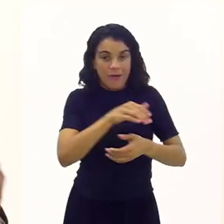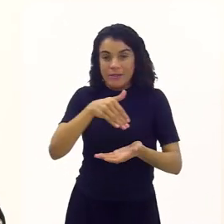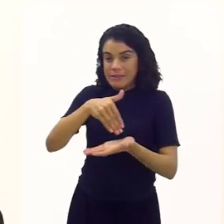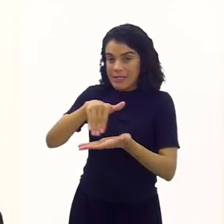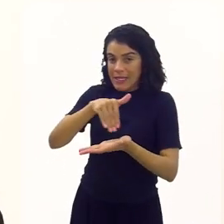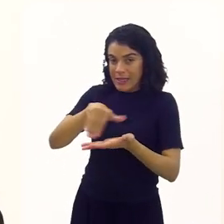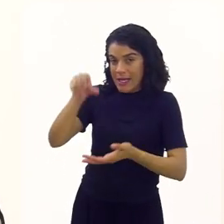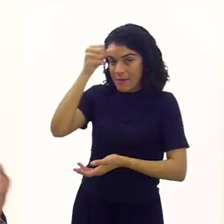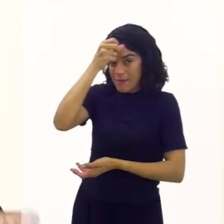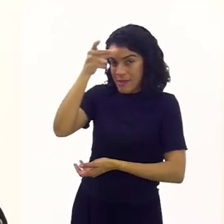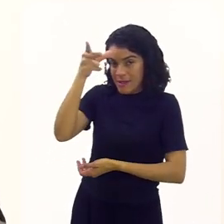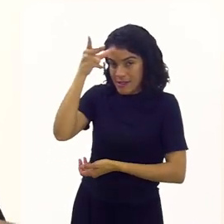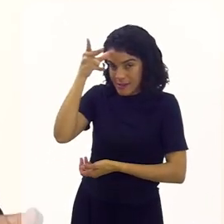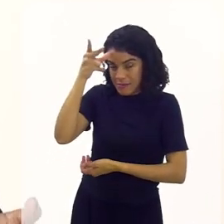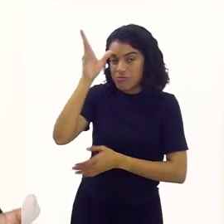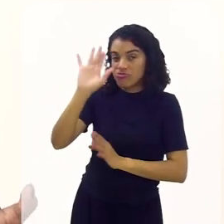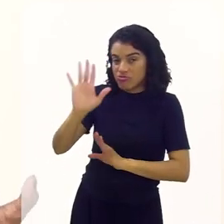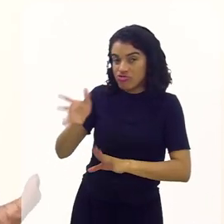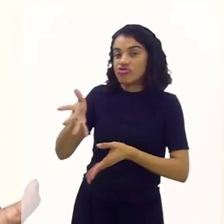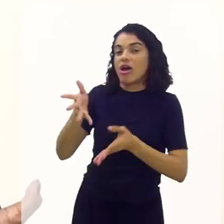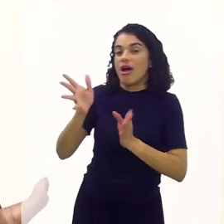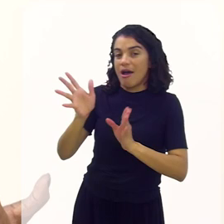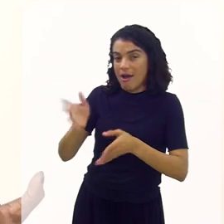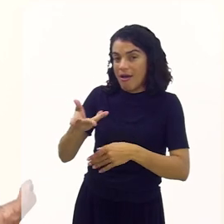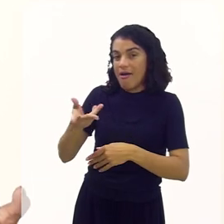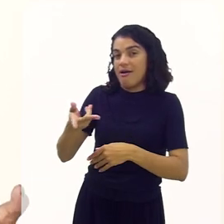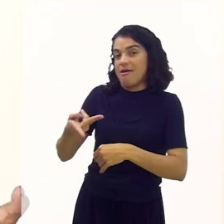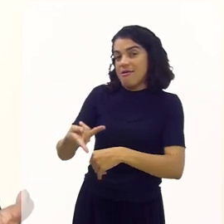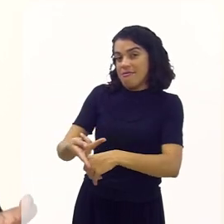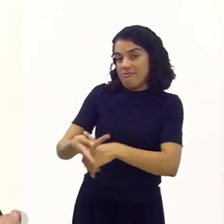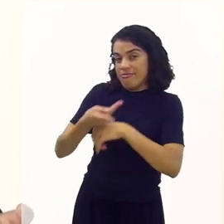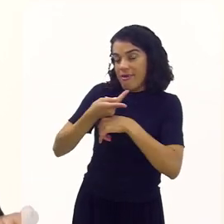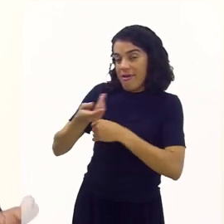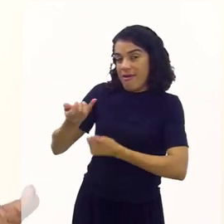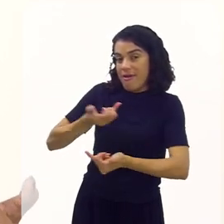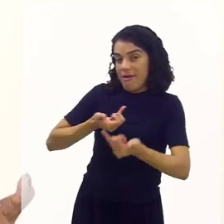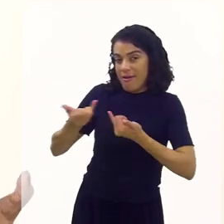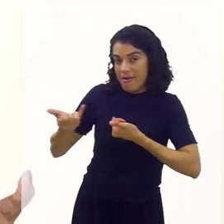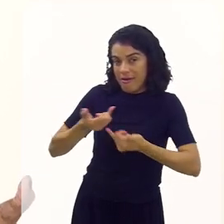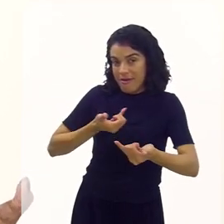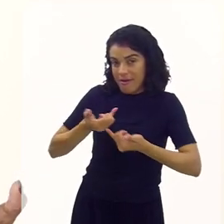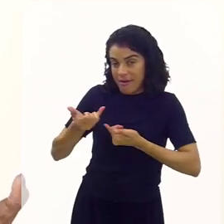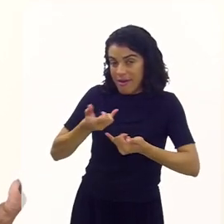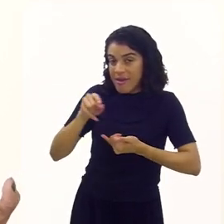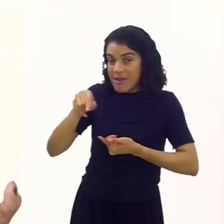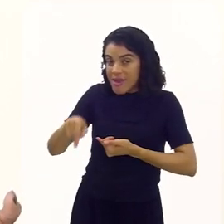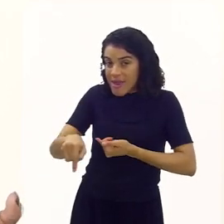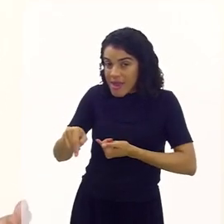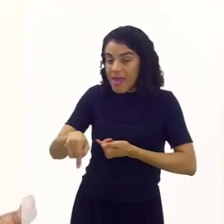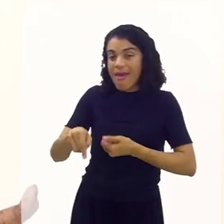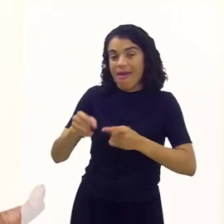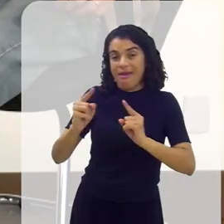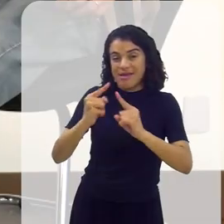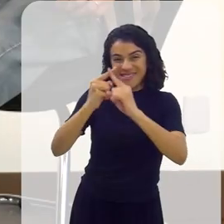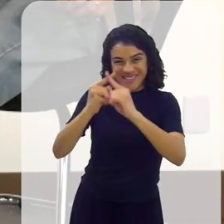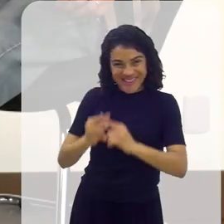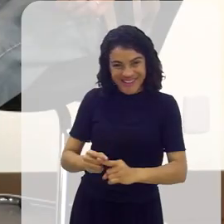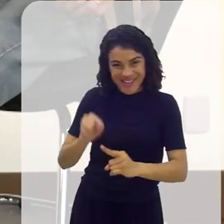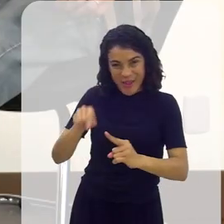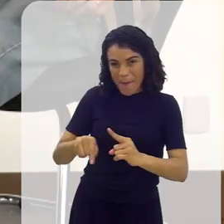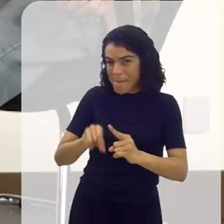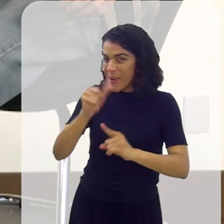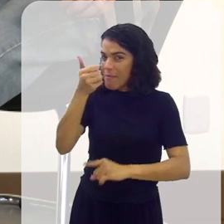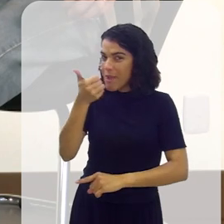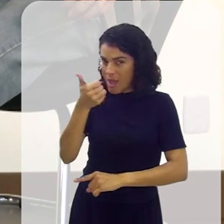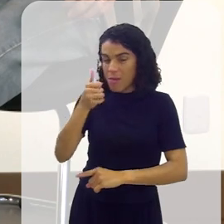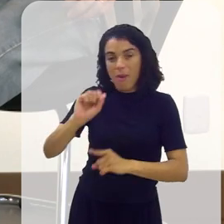estadual e municipal já nos assinaram que esses games, que esse não